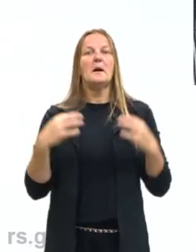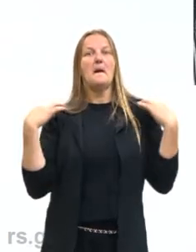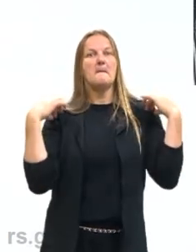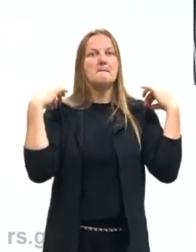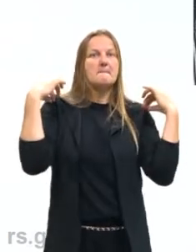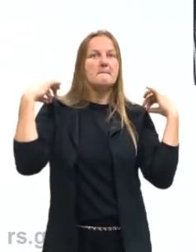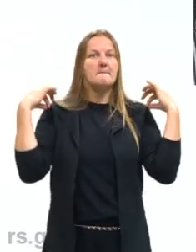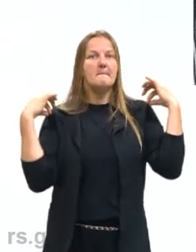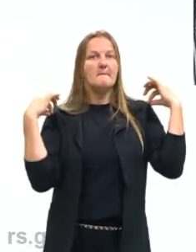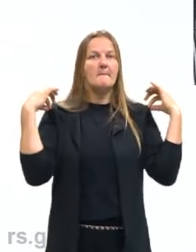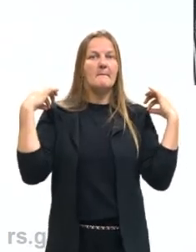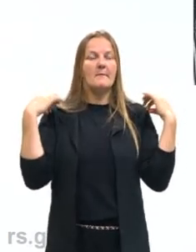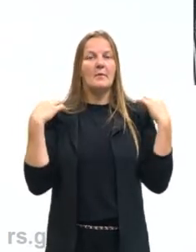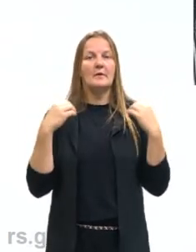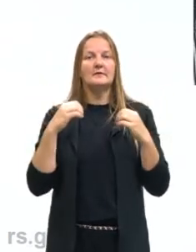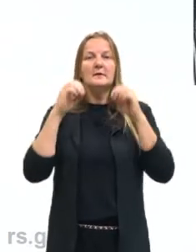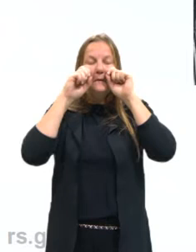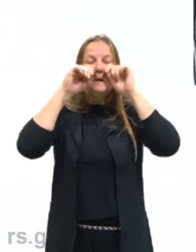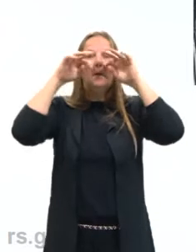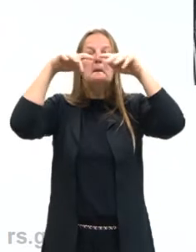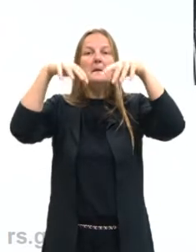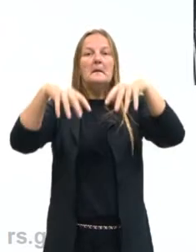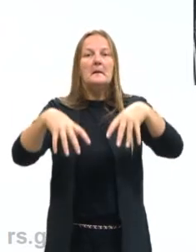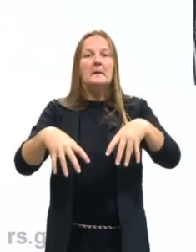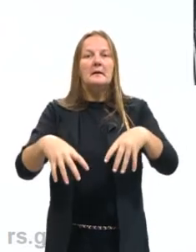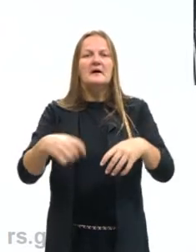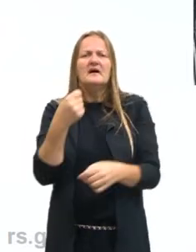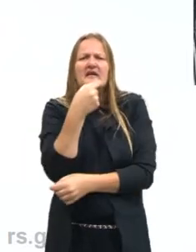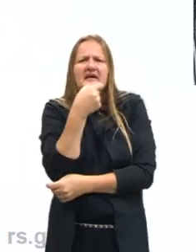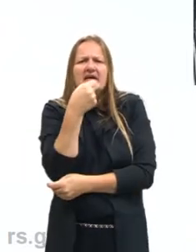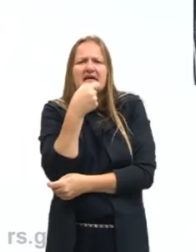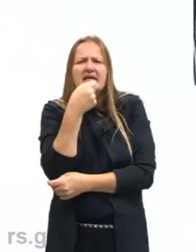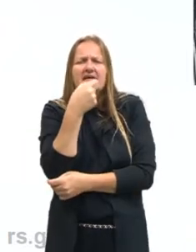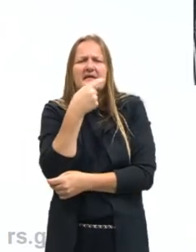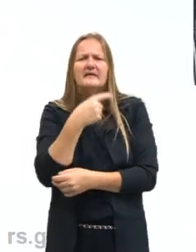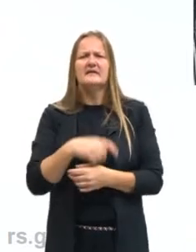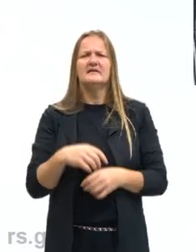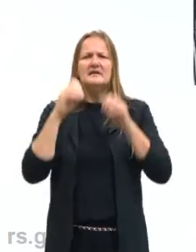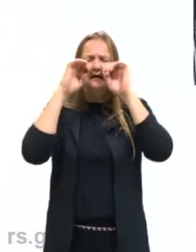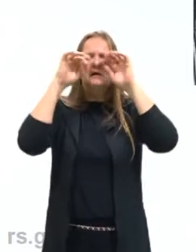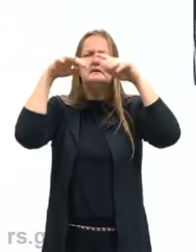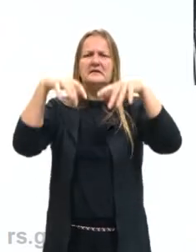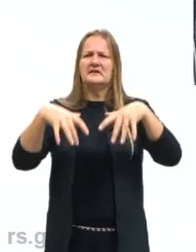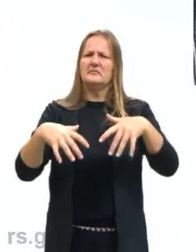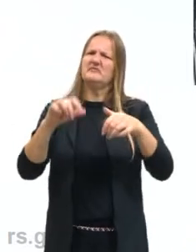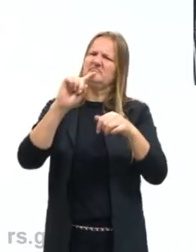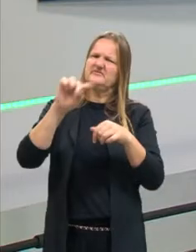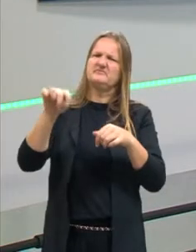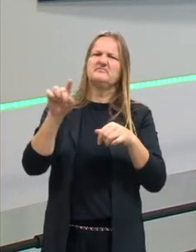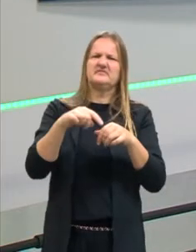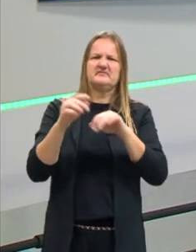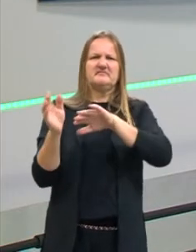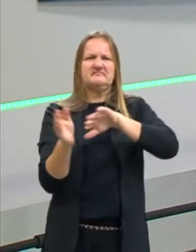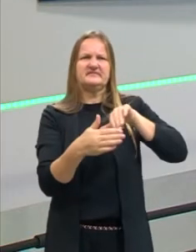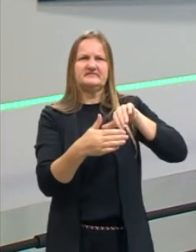faz sentido. Do drama e do humor. O drama, mais uma vez, já descartamos essa possibilidade.